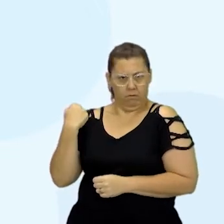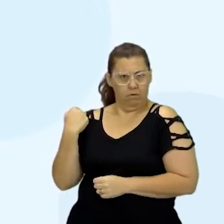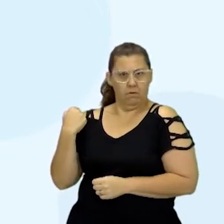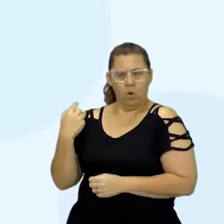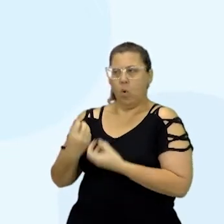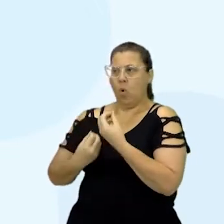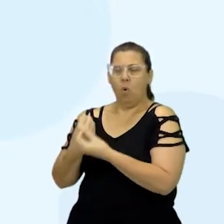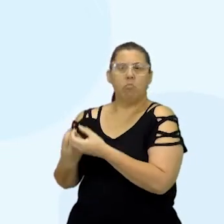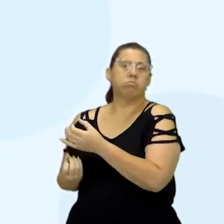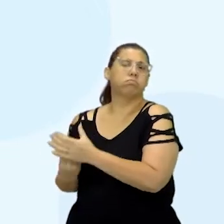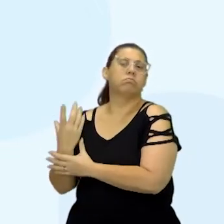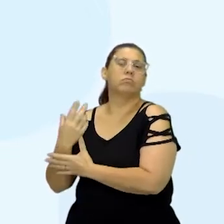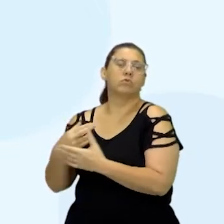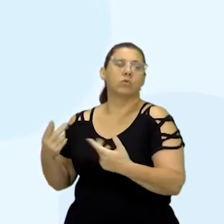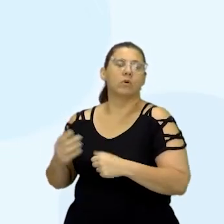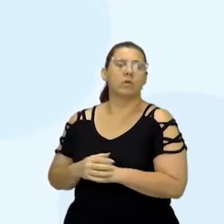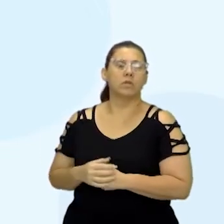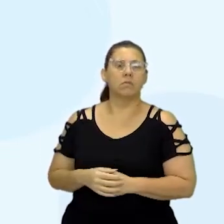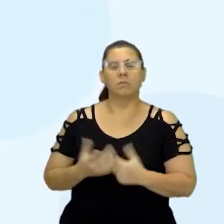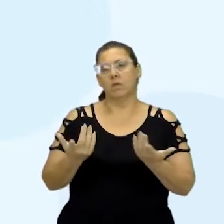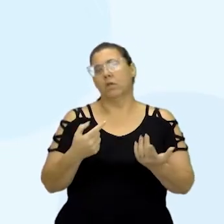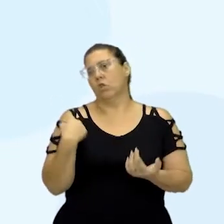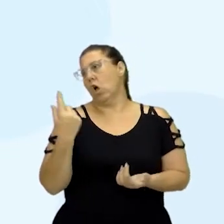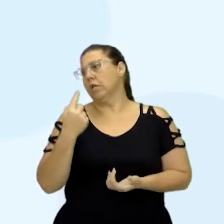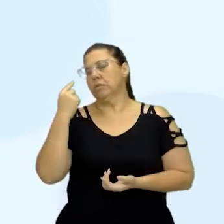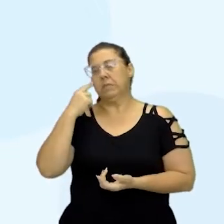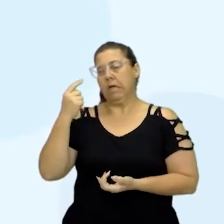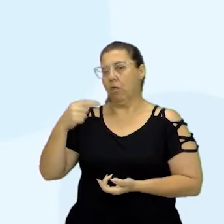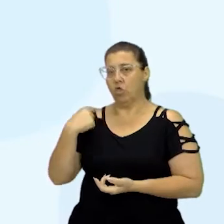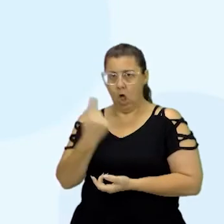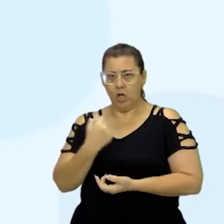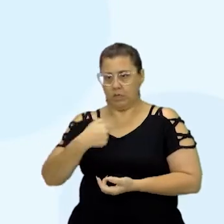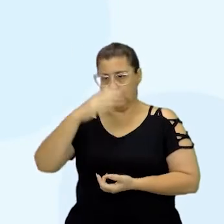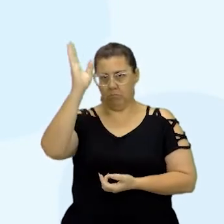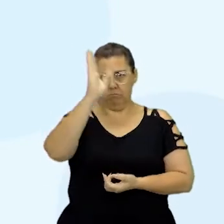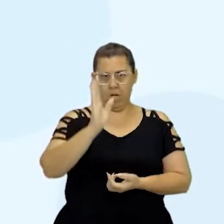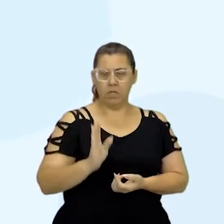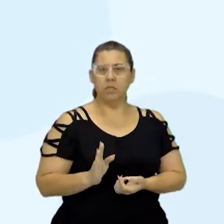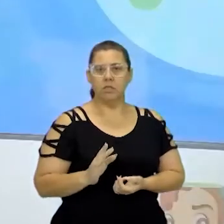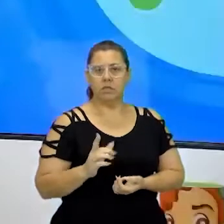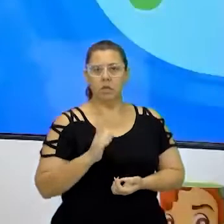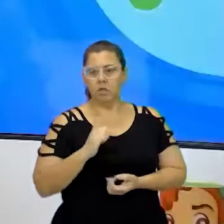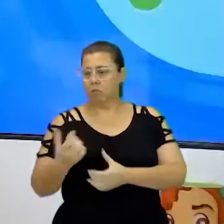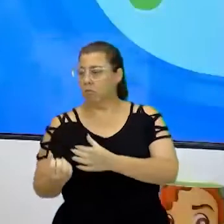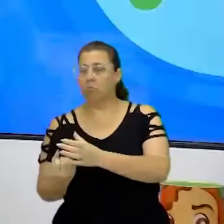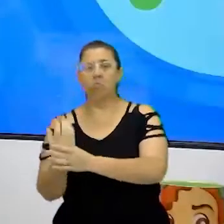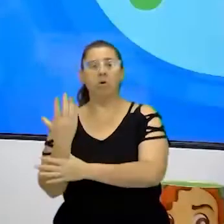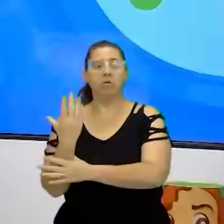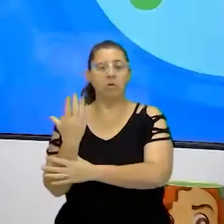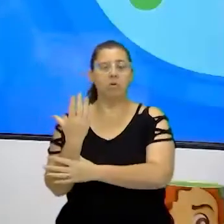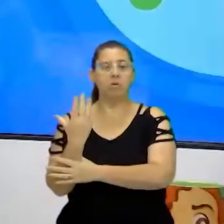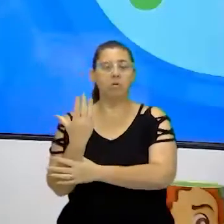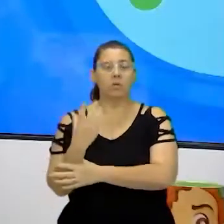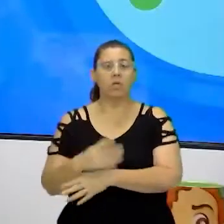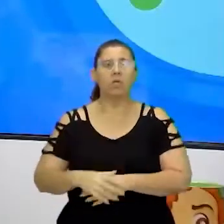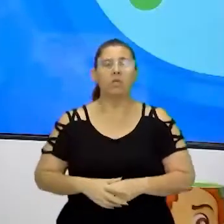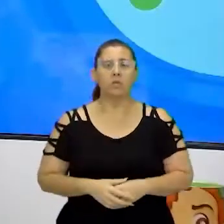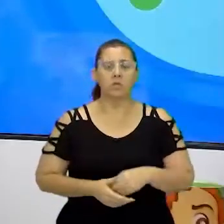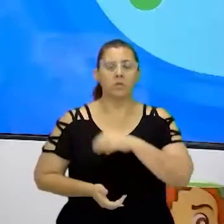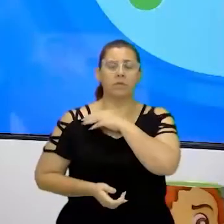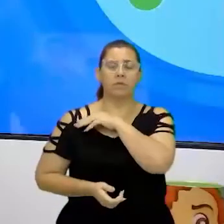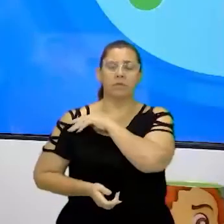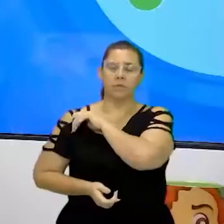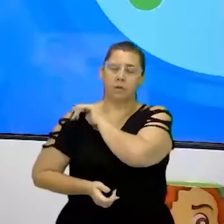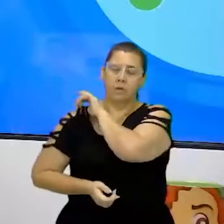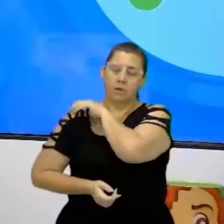Ah, totalmente. E se a gente pensar, por exemplo, nós, brasileiros, nós temos uma origem que ela é uma